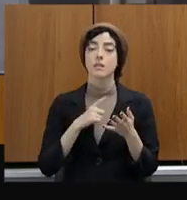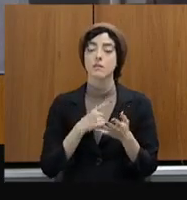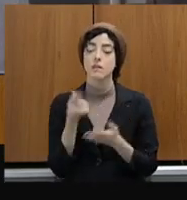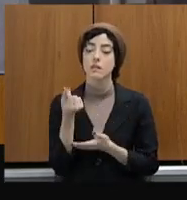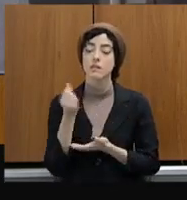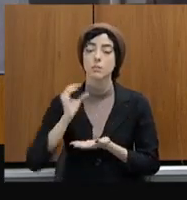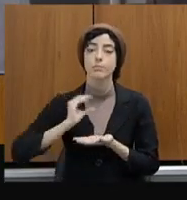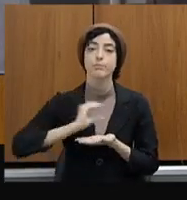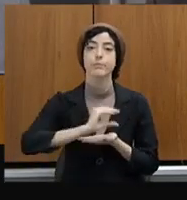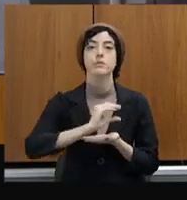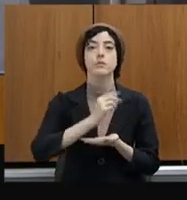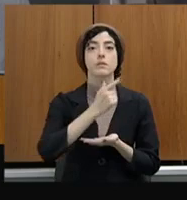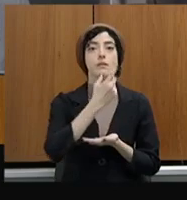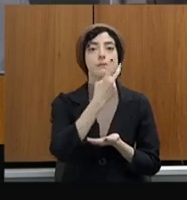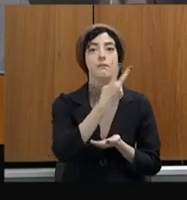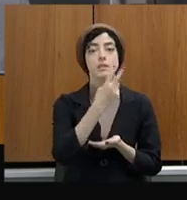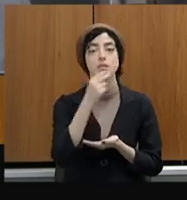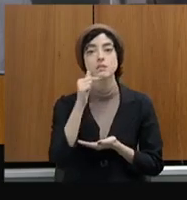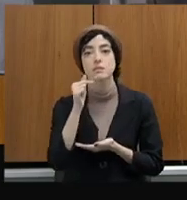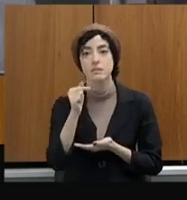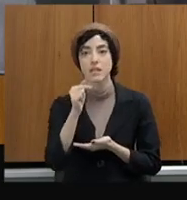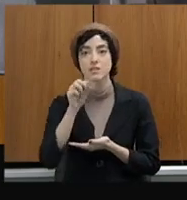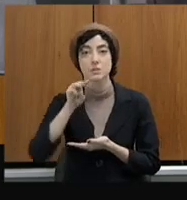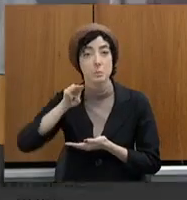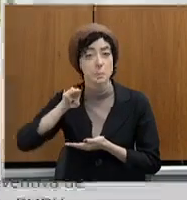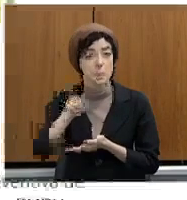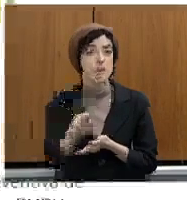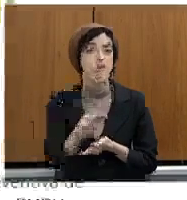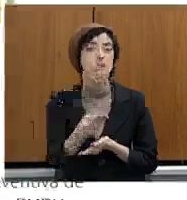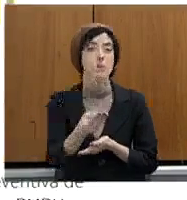de reais, destinados à nossa